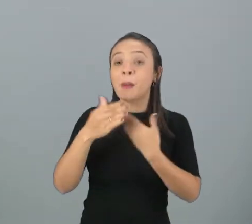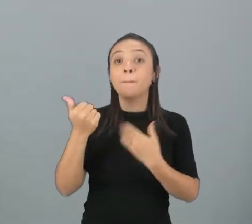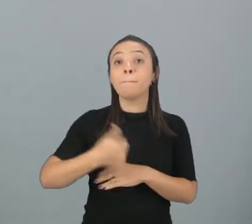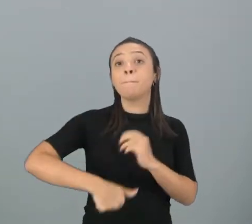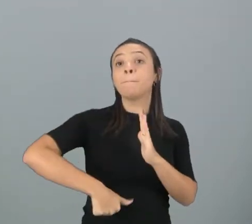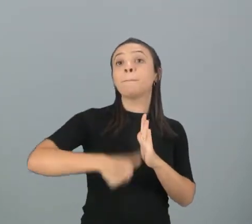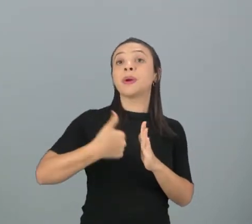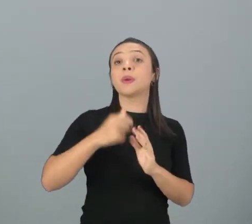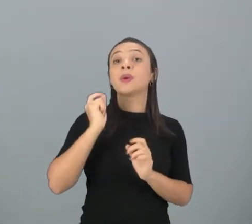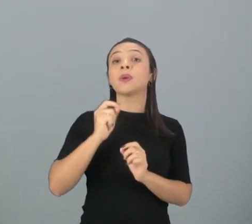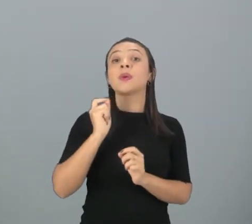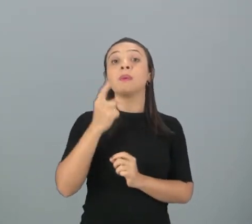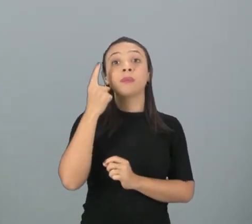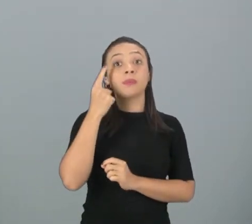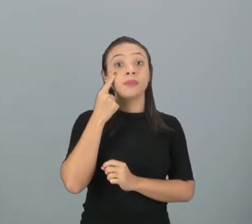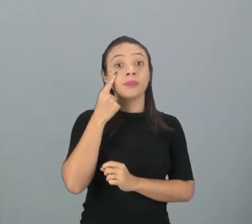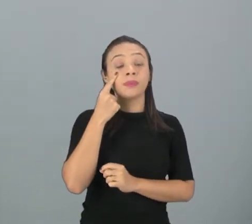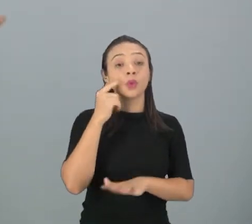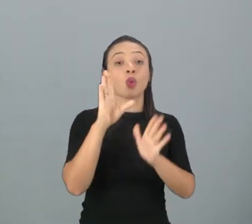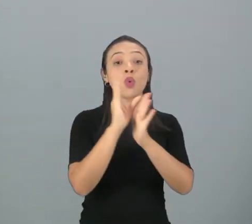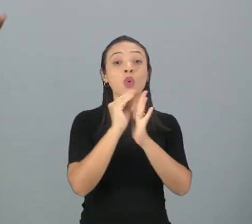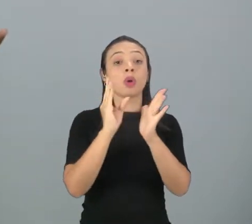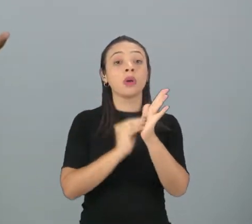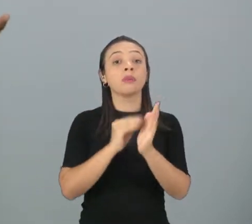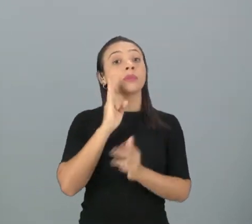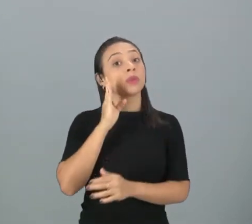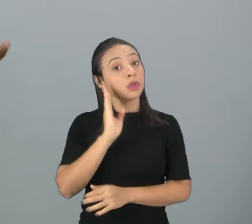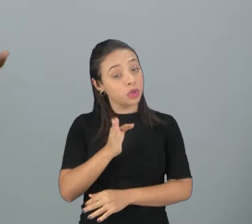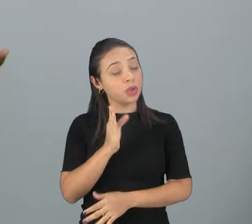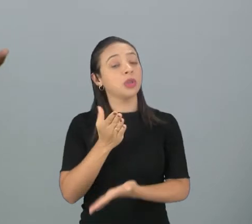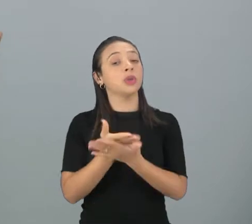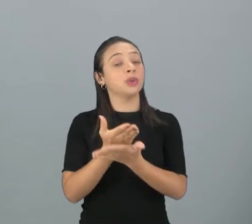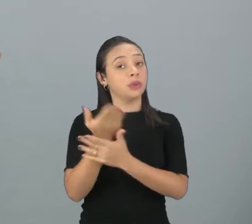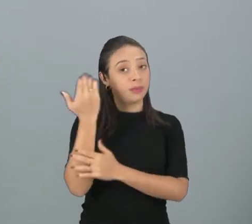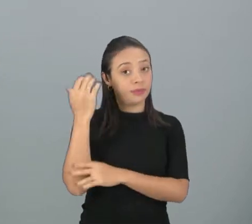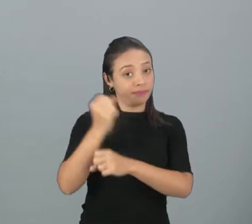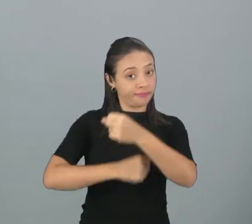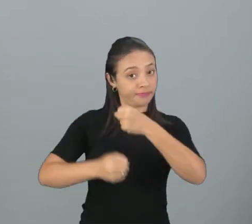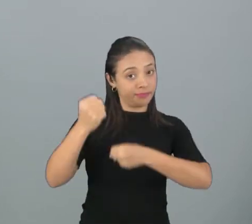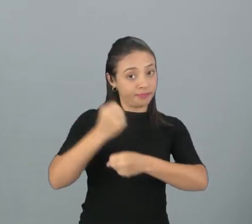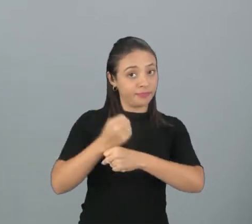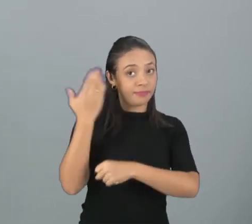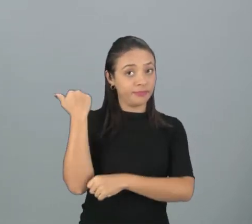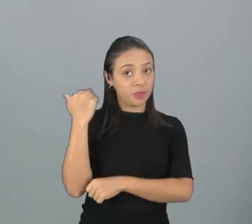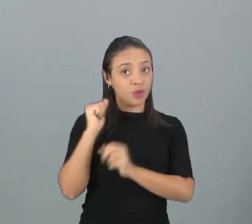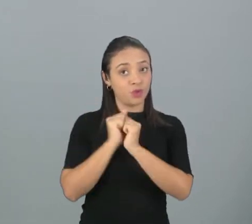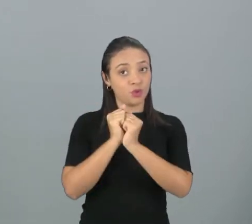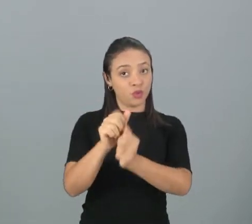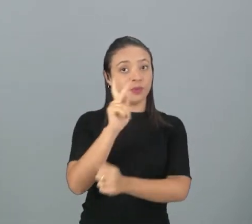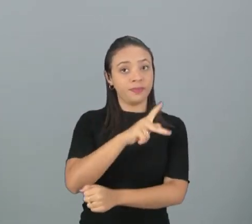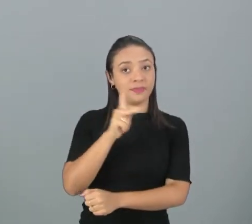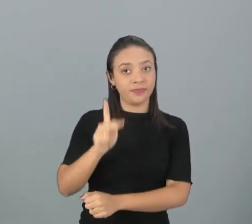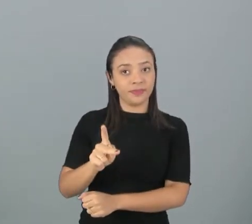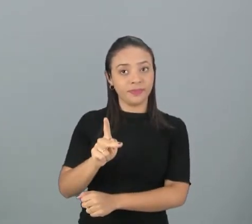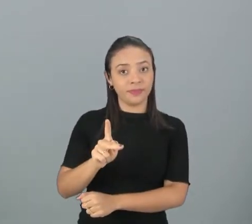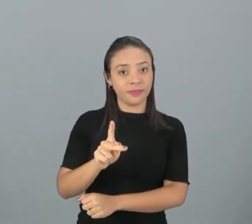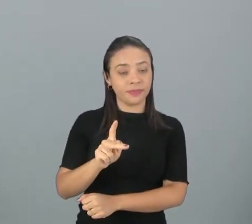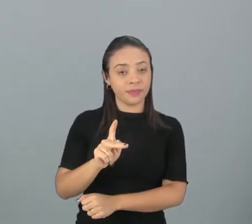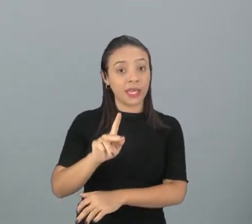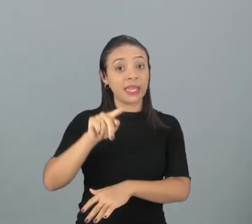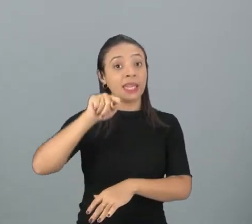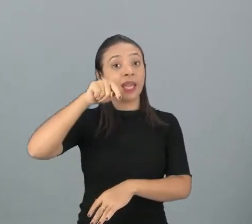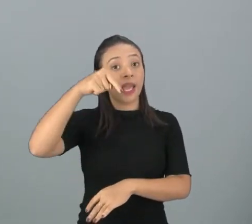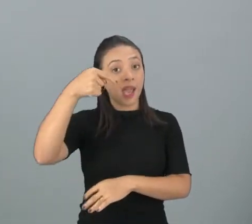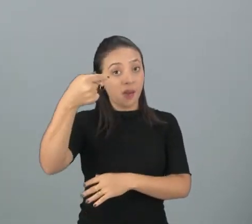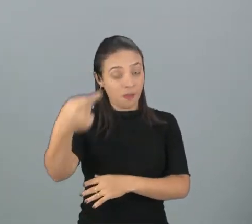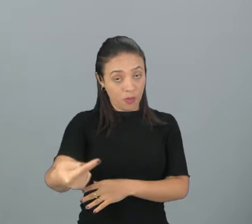primeiramente dar uma olhada em algum conteúdo que você já estudou em 2020 com o seu professor, que em breve ele vai